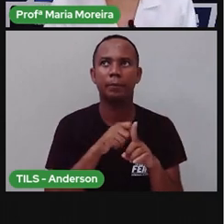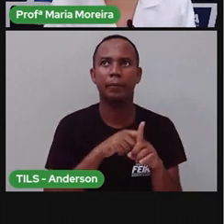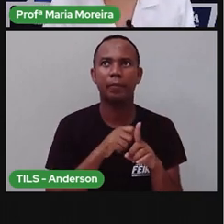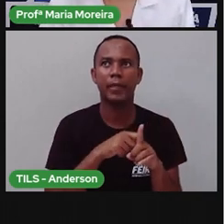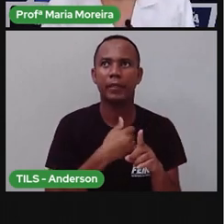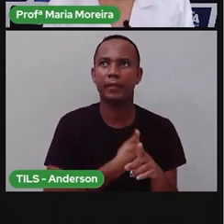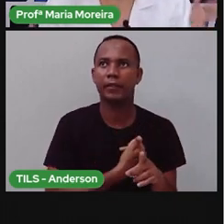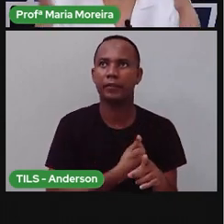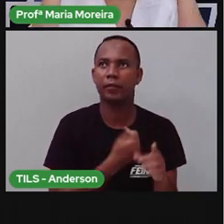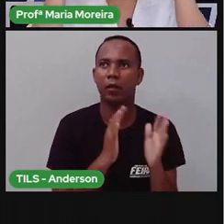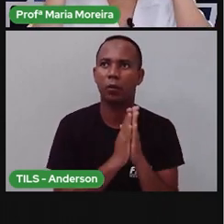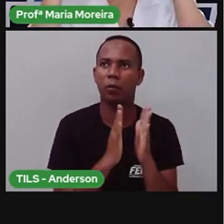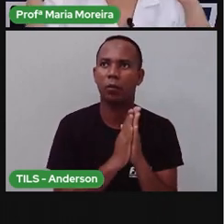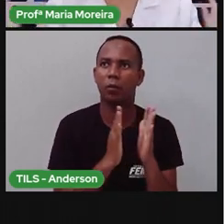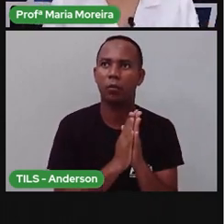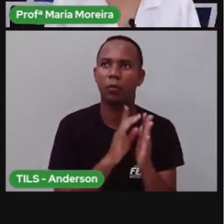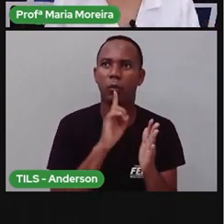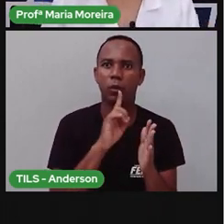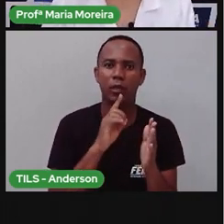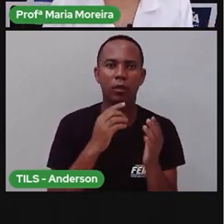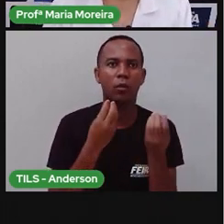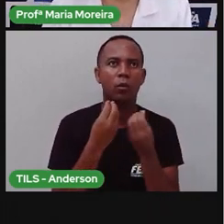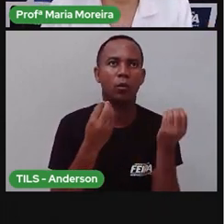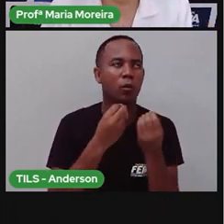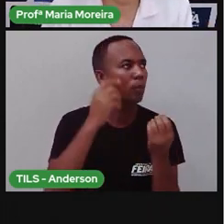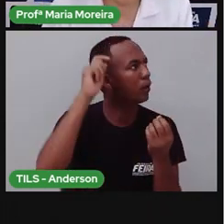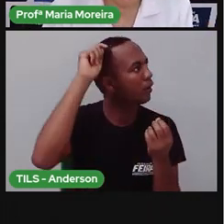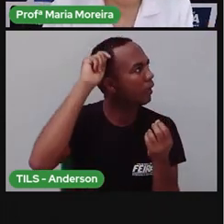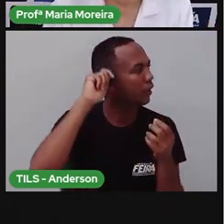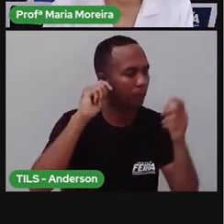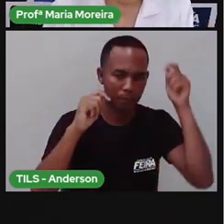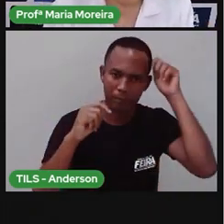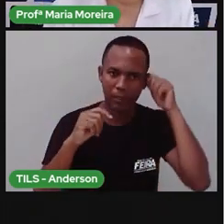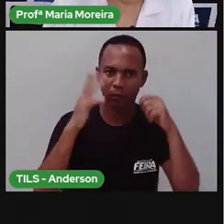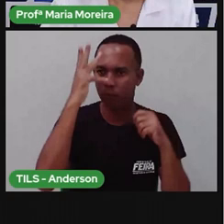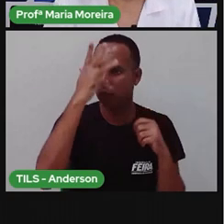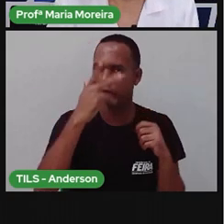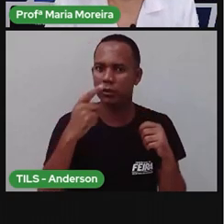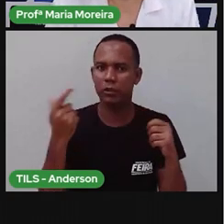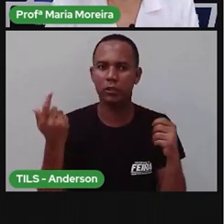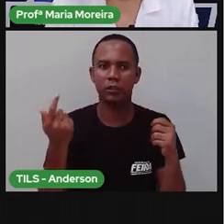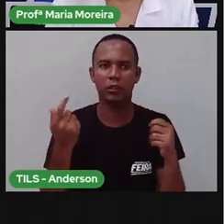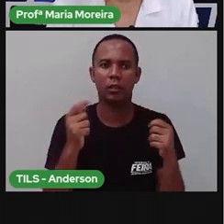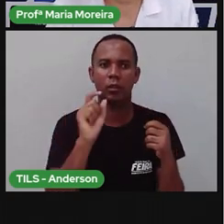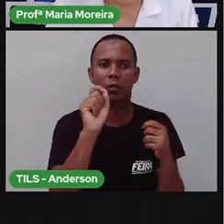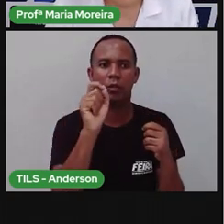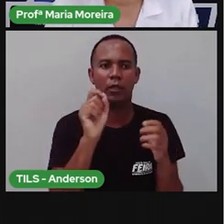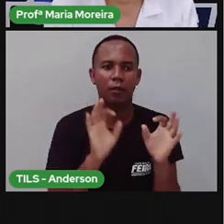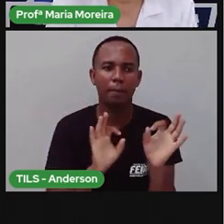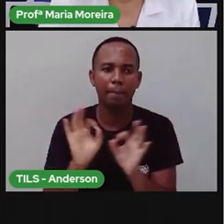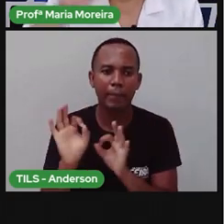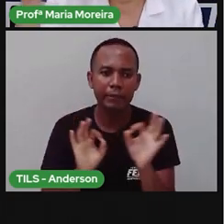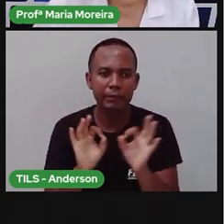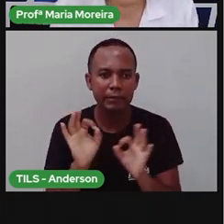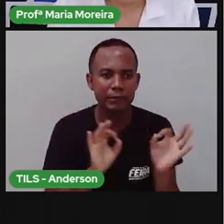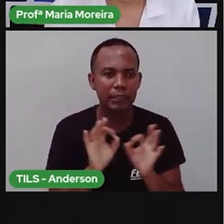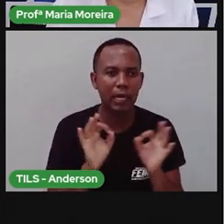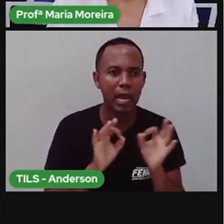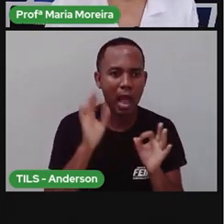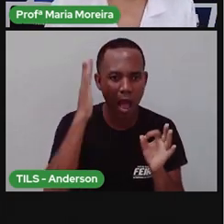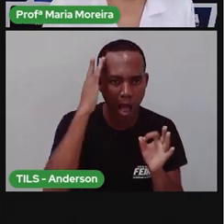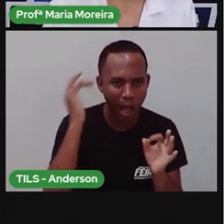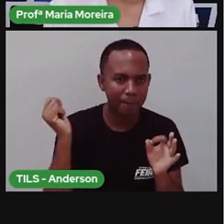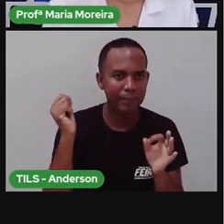aniversário. Aí eu quero arrumar meu cabelo pra ficar bonitinha no dia do meu aniversário. Então, isso é planejar. Pronto. Amanhã,